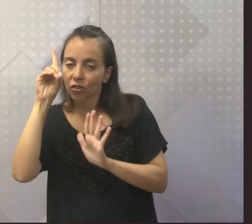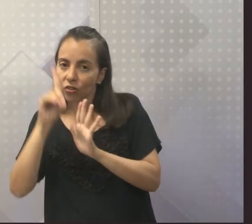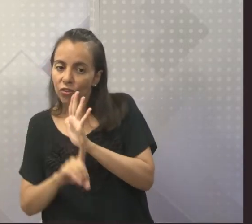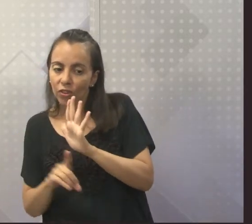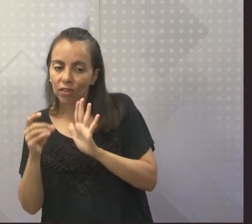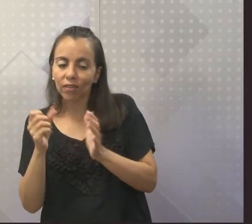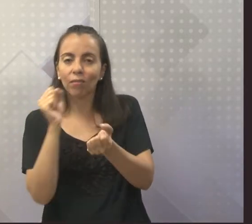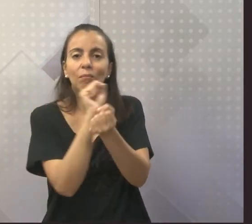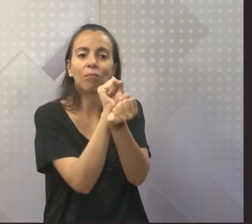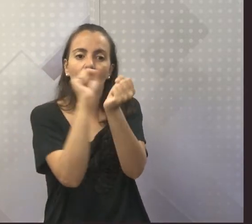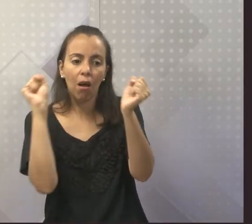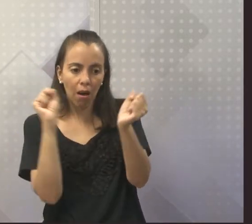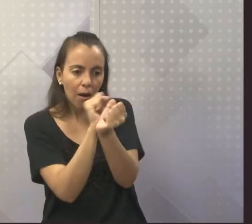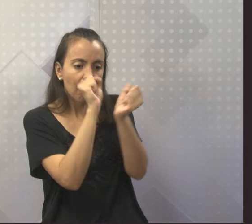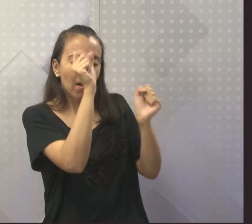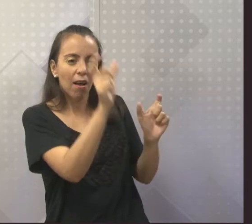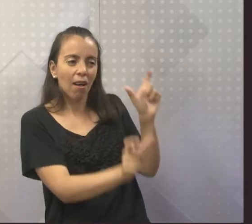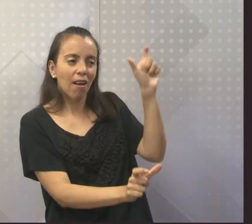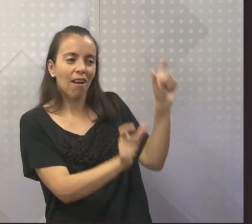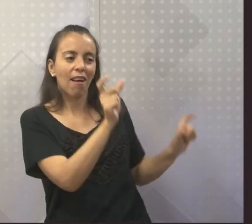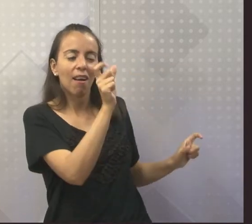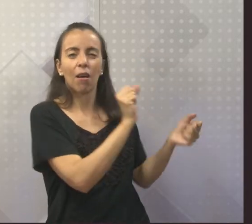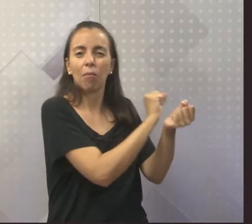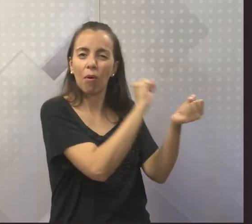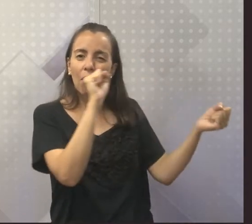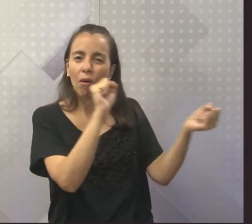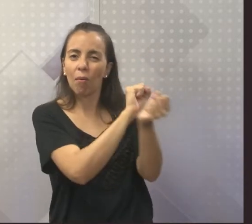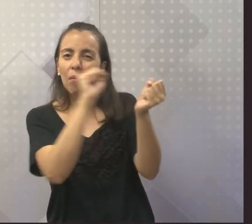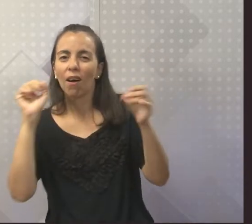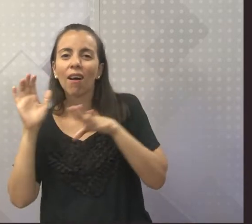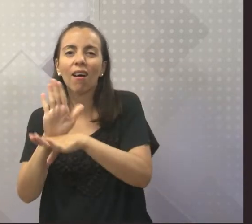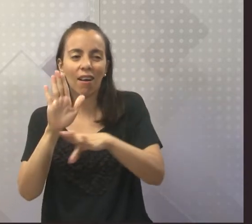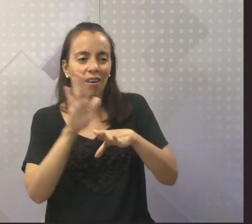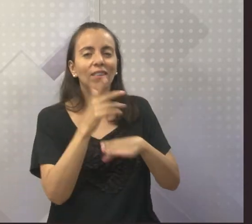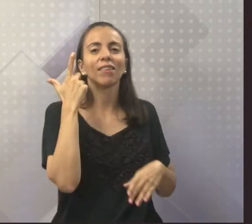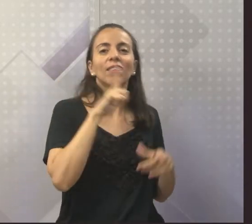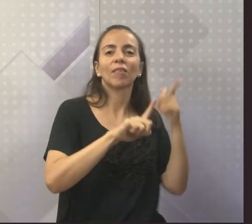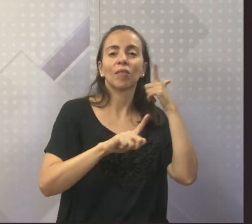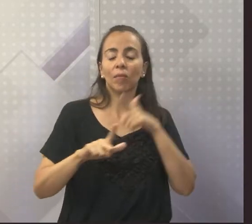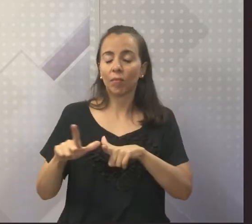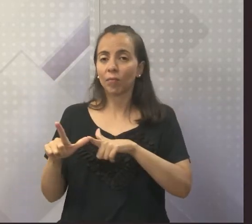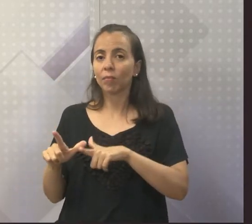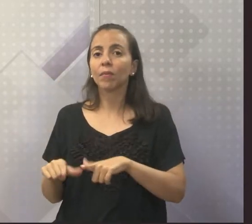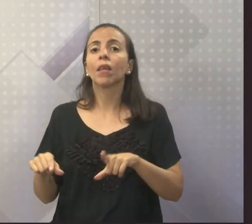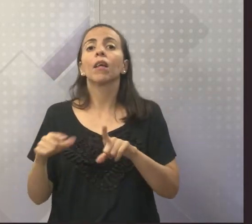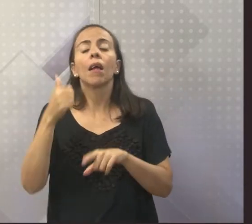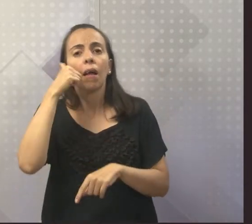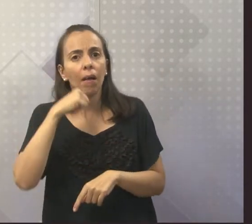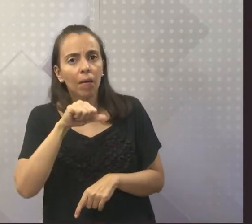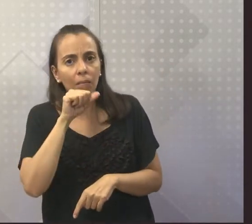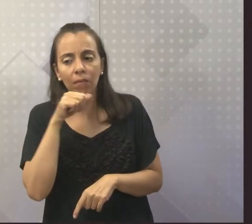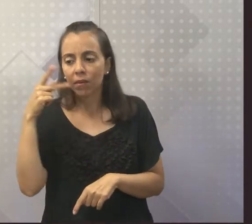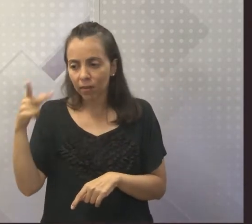conseguindo libertar vários escravos, inclusive sua mãe e seus irmãos, que também eram escravos. Isso em